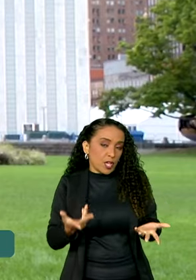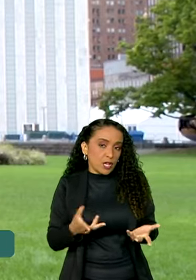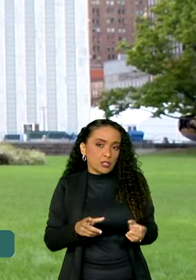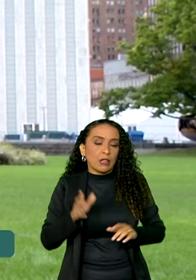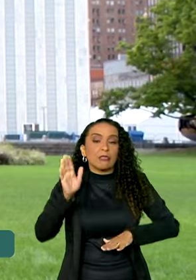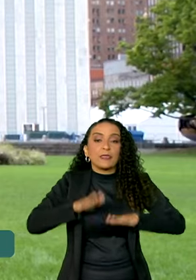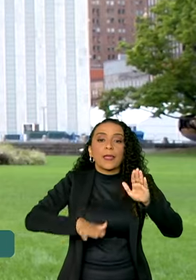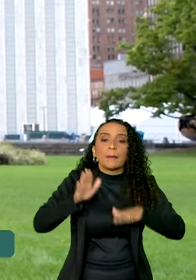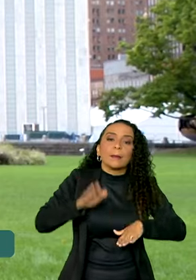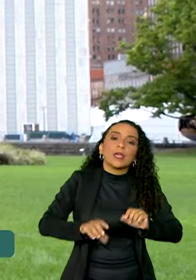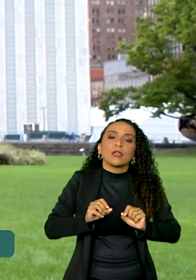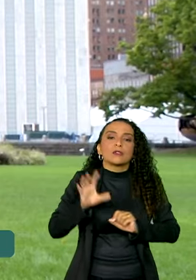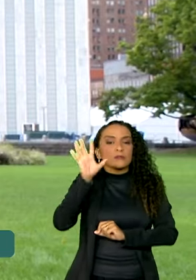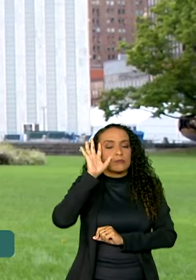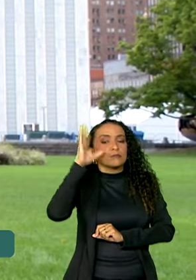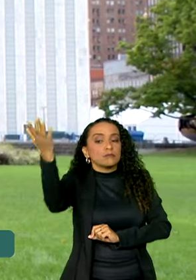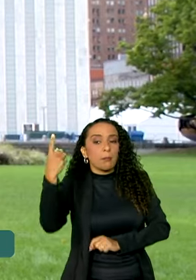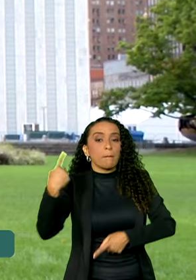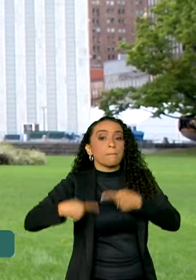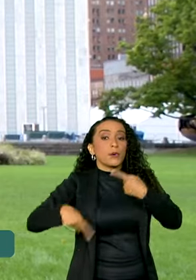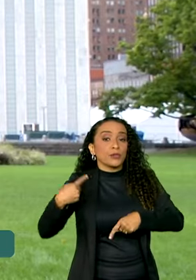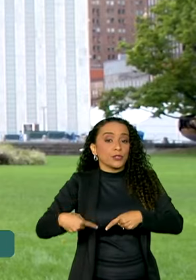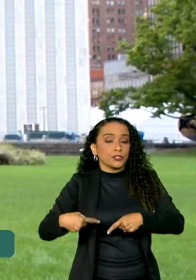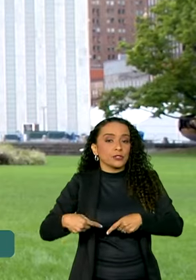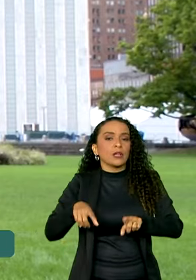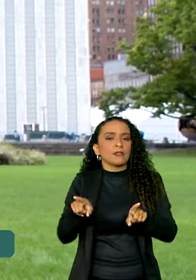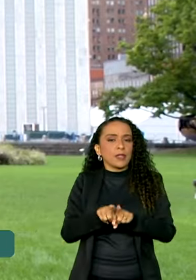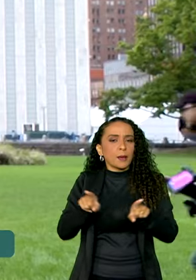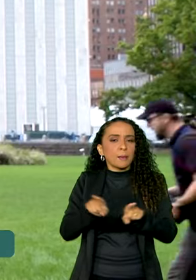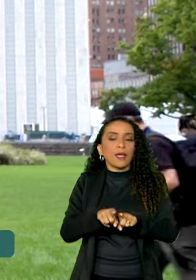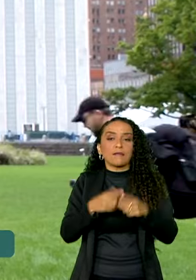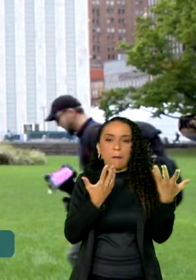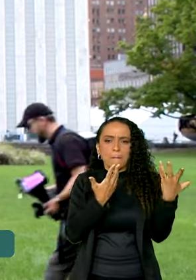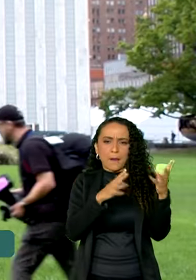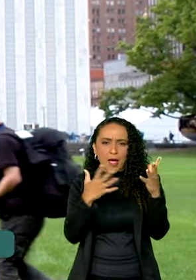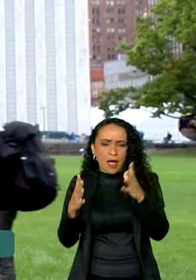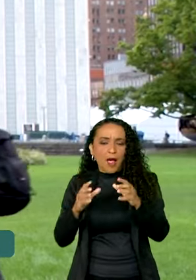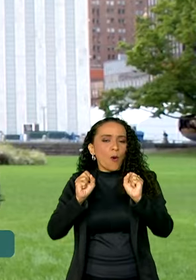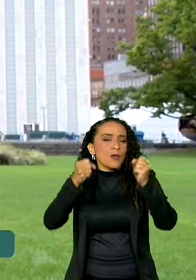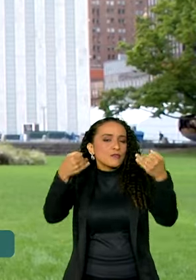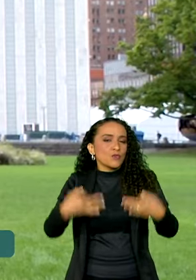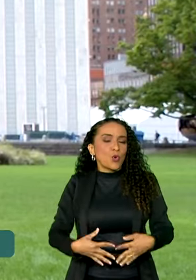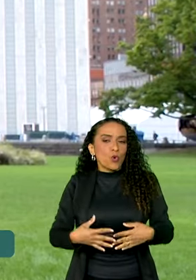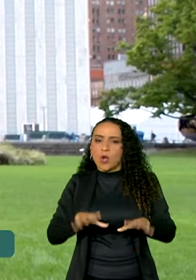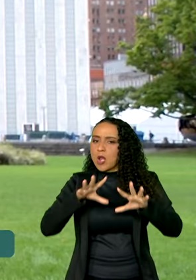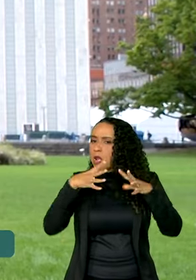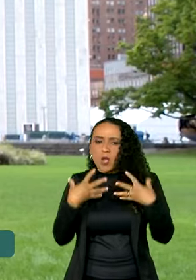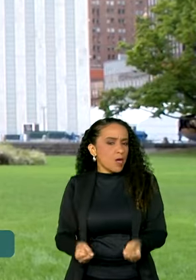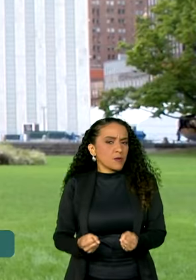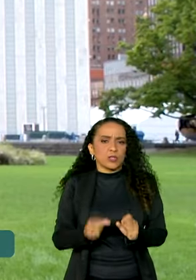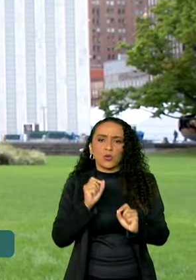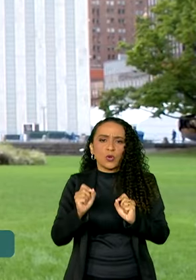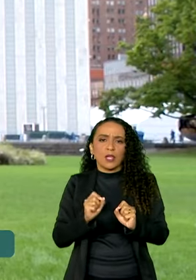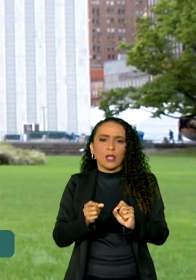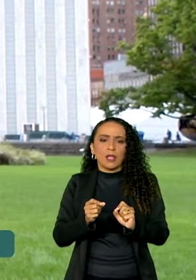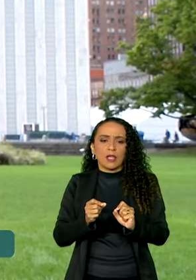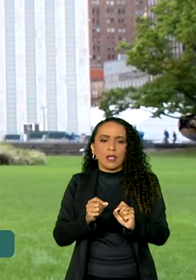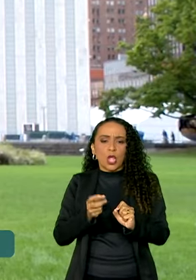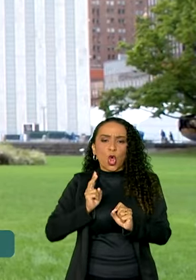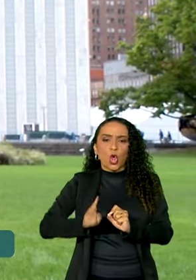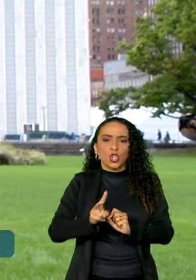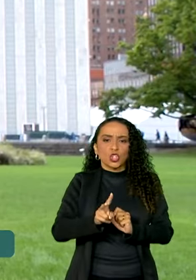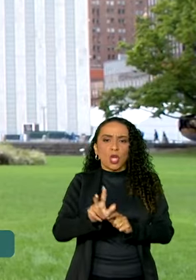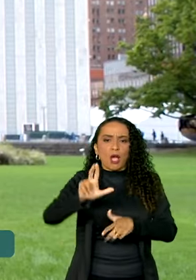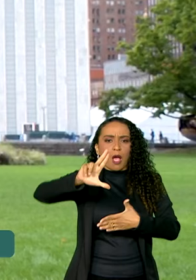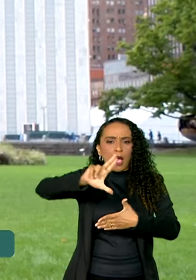depende de decisão política. Ele também foi aplaudido quando ele disse que é inaceitável manter a América